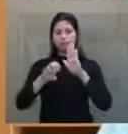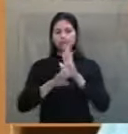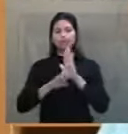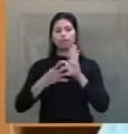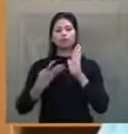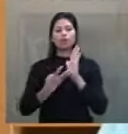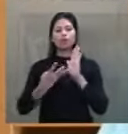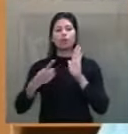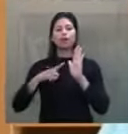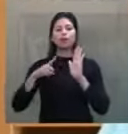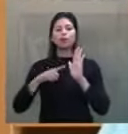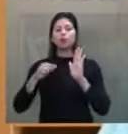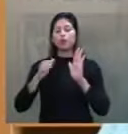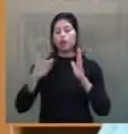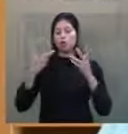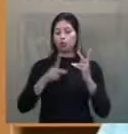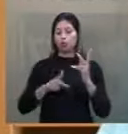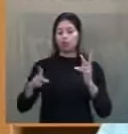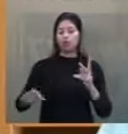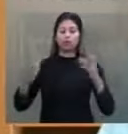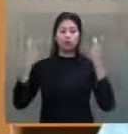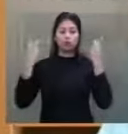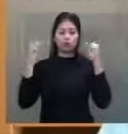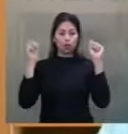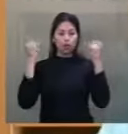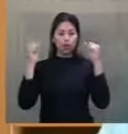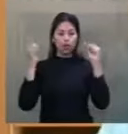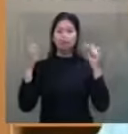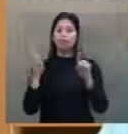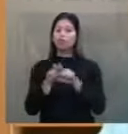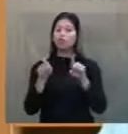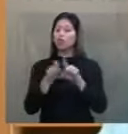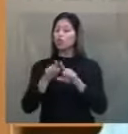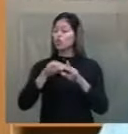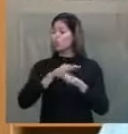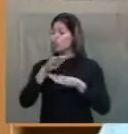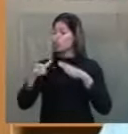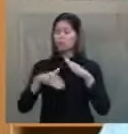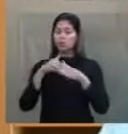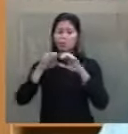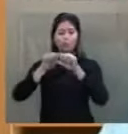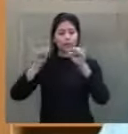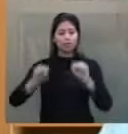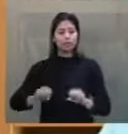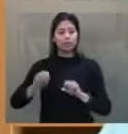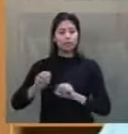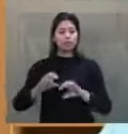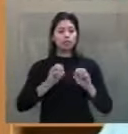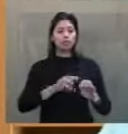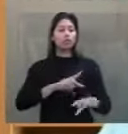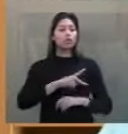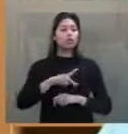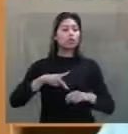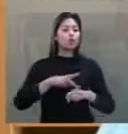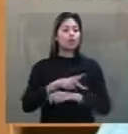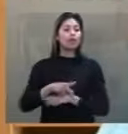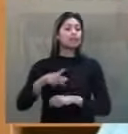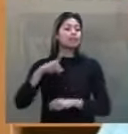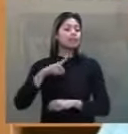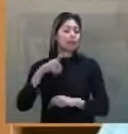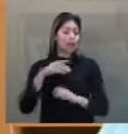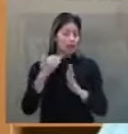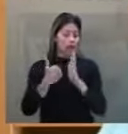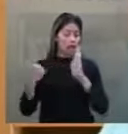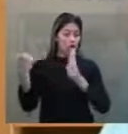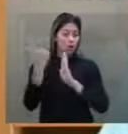apenas aos professores da educação física, mas para todo o sistema de ensino do país que submeterão parte